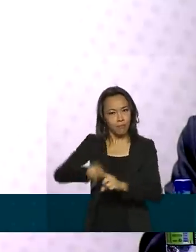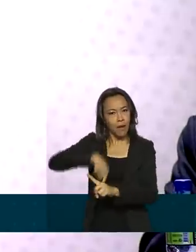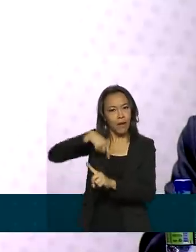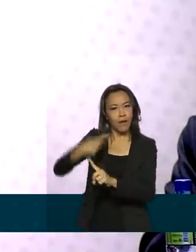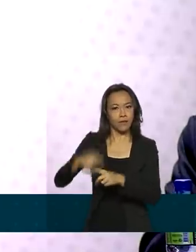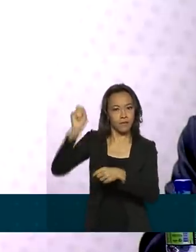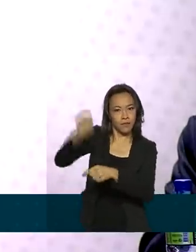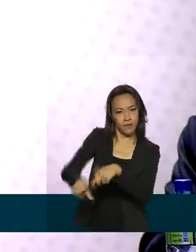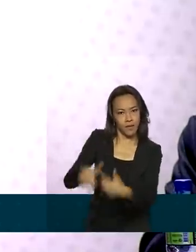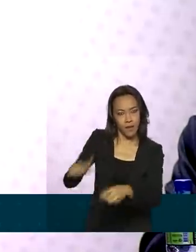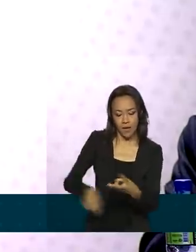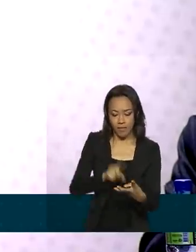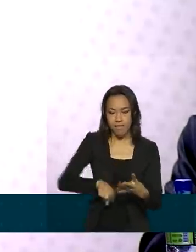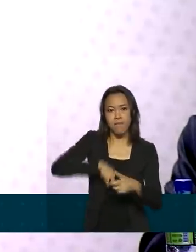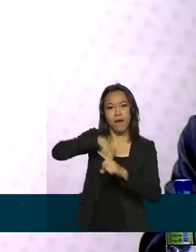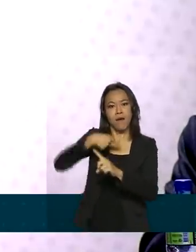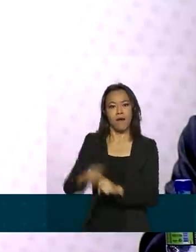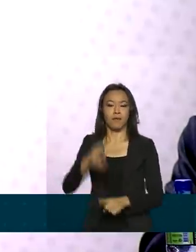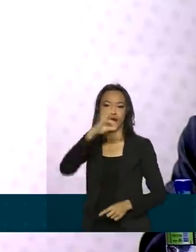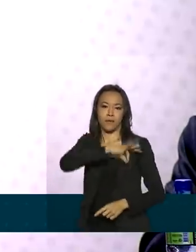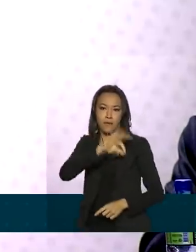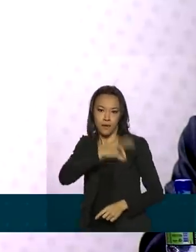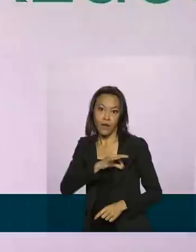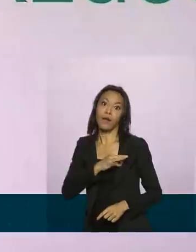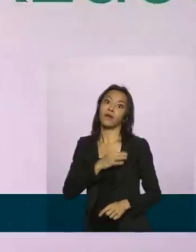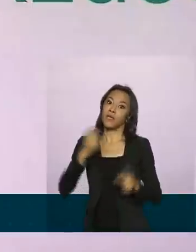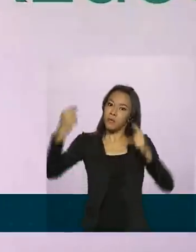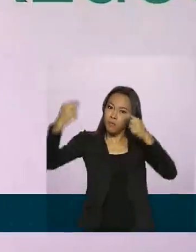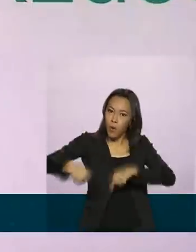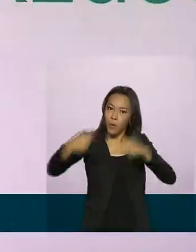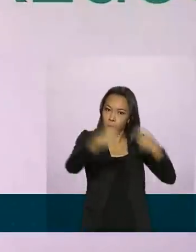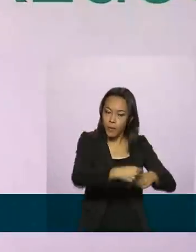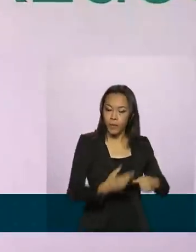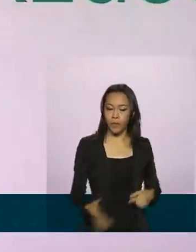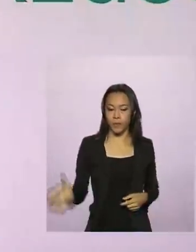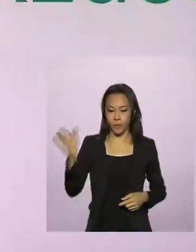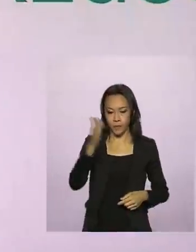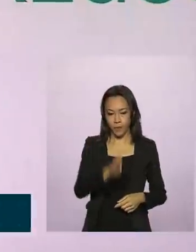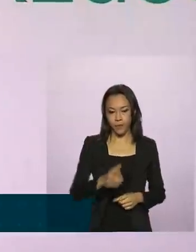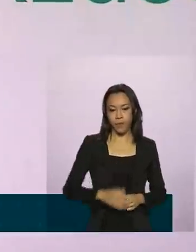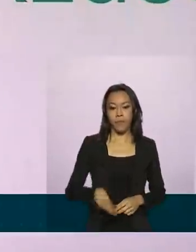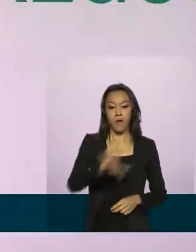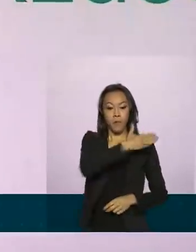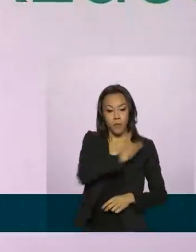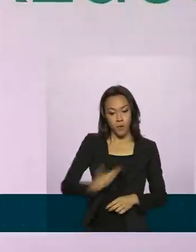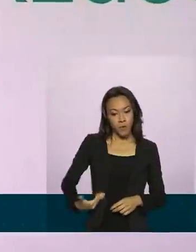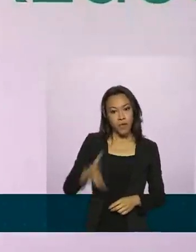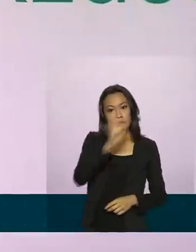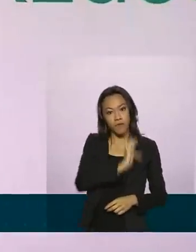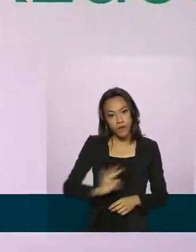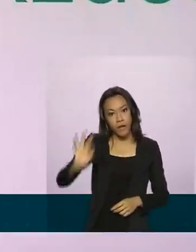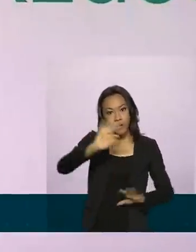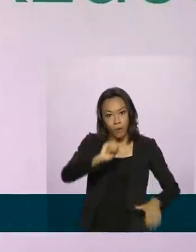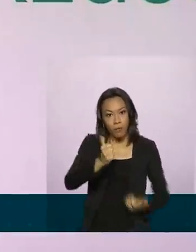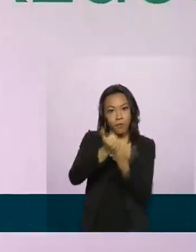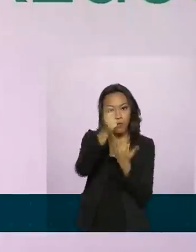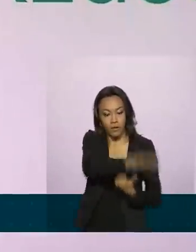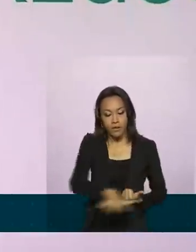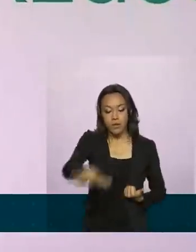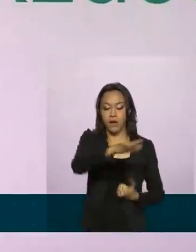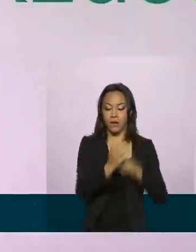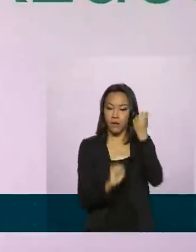mais renda, maior competitividade. Para o governo federal, o fortalecimento da indústria de defesa é uma prioridade.